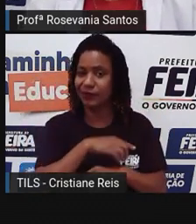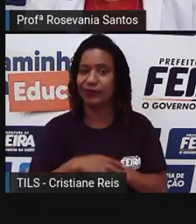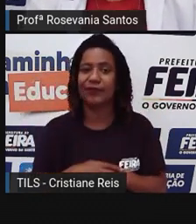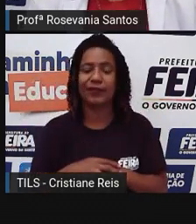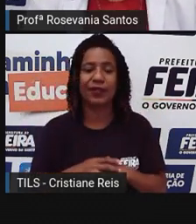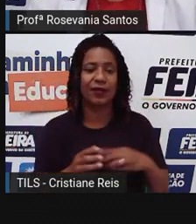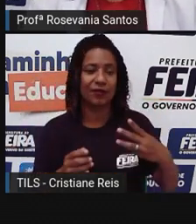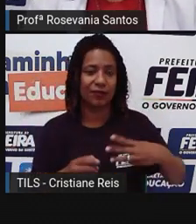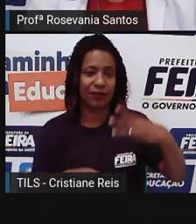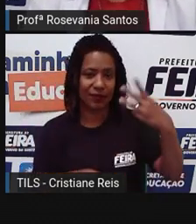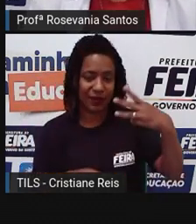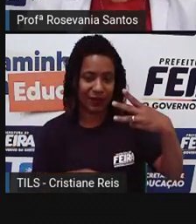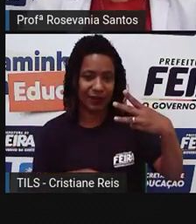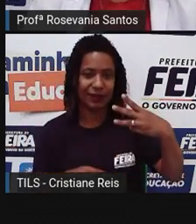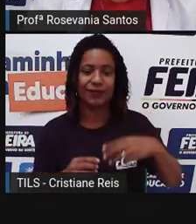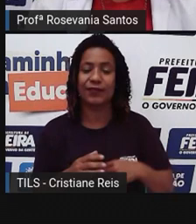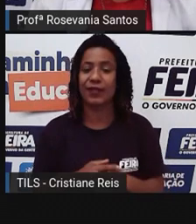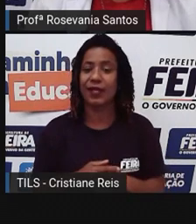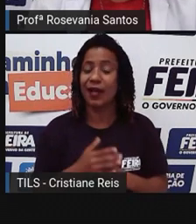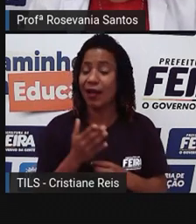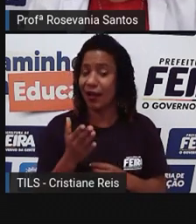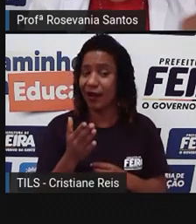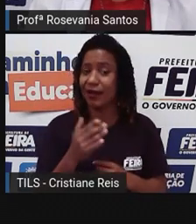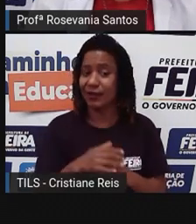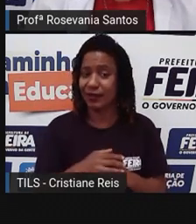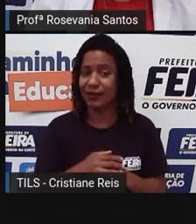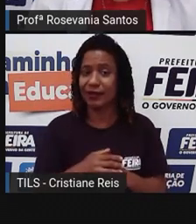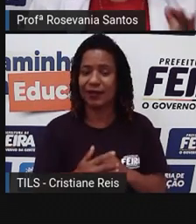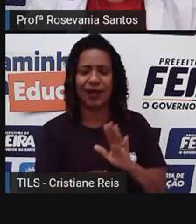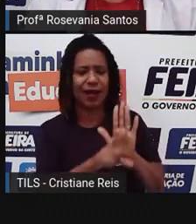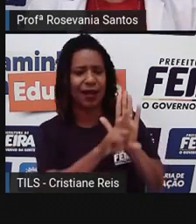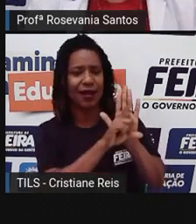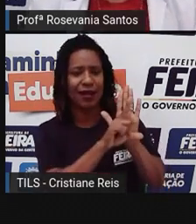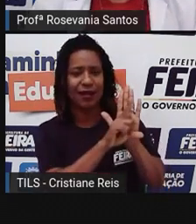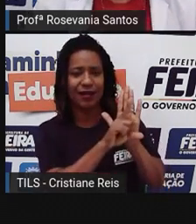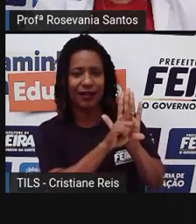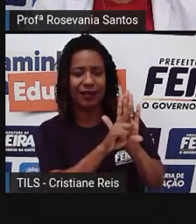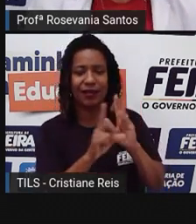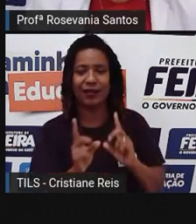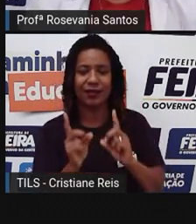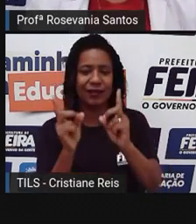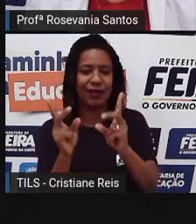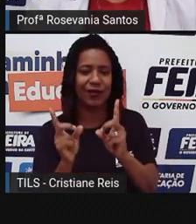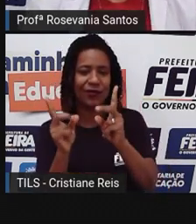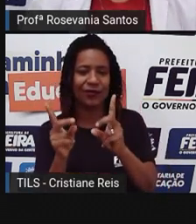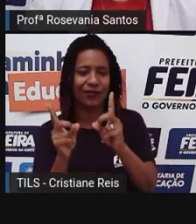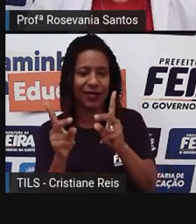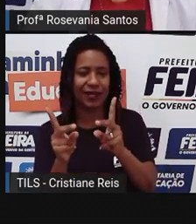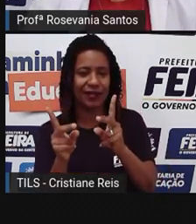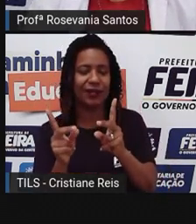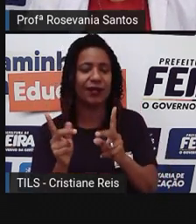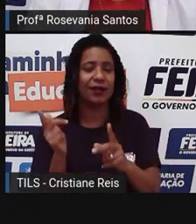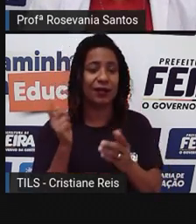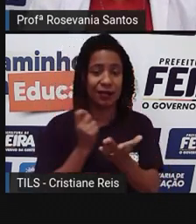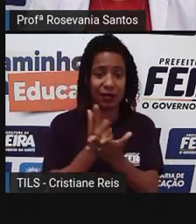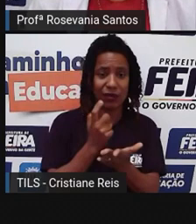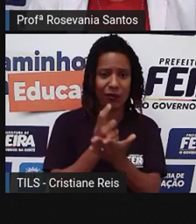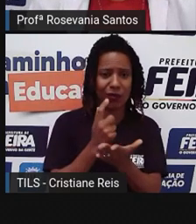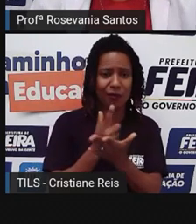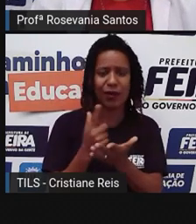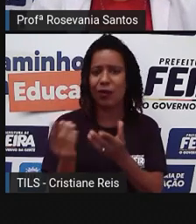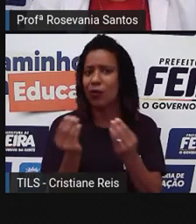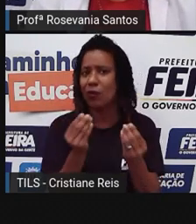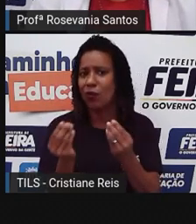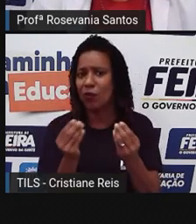a lei da oferta e da procura. Essa lei da oferta e da procura, ela está extremamente atrelada a todas as outras, né? Então, isso